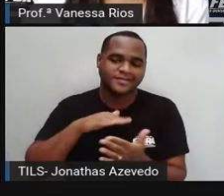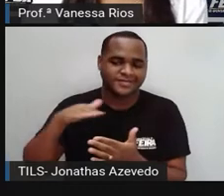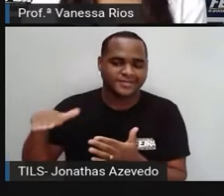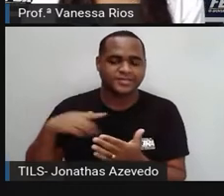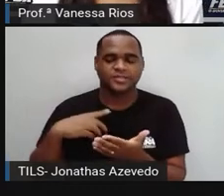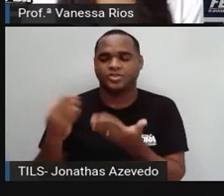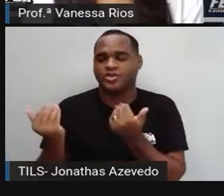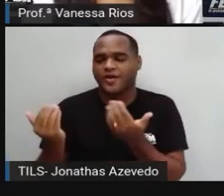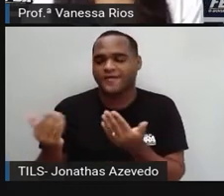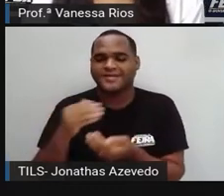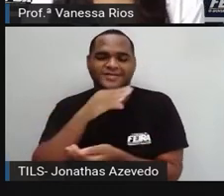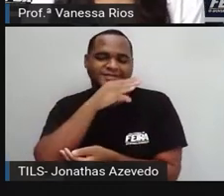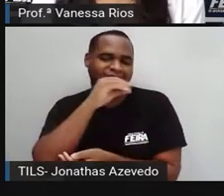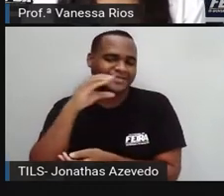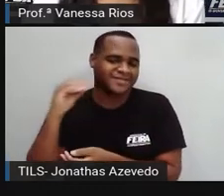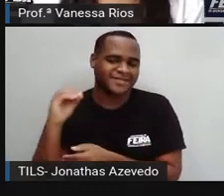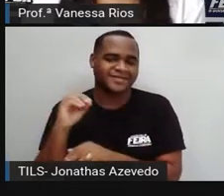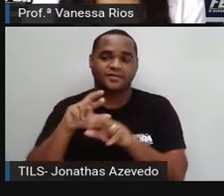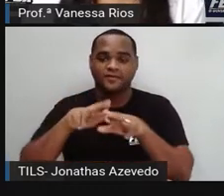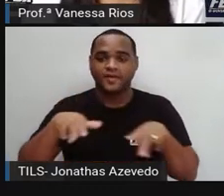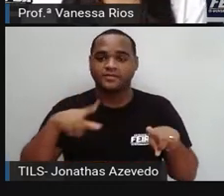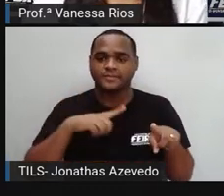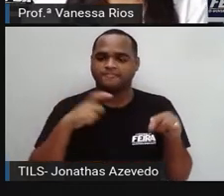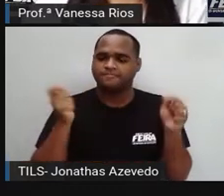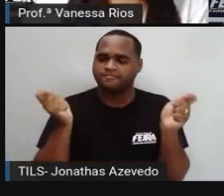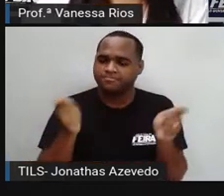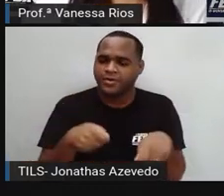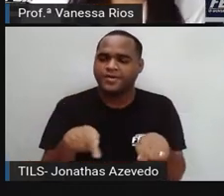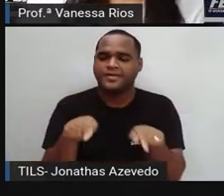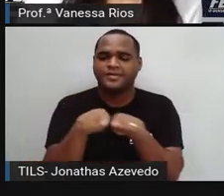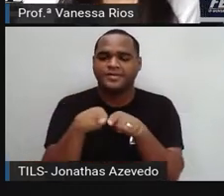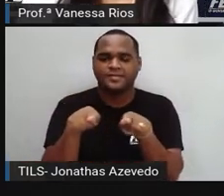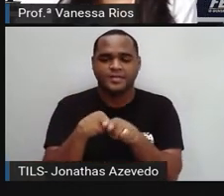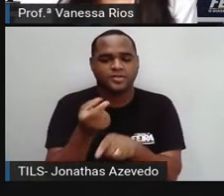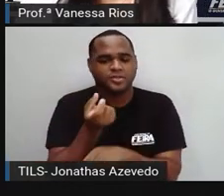jovens, adolescentes, podem também empreender?